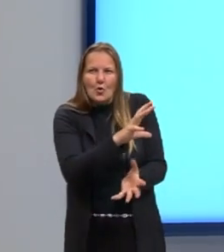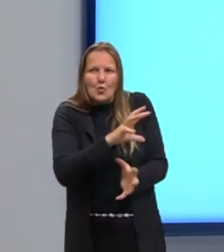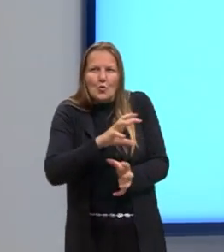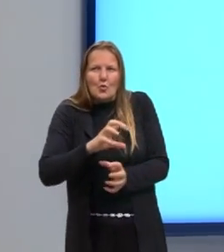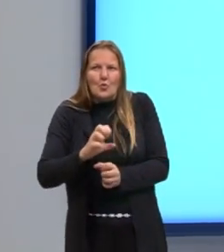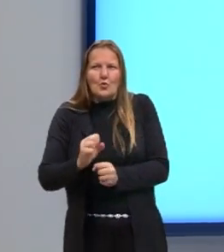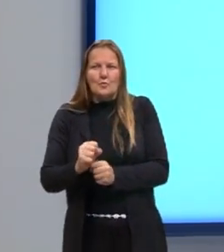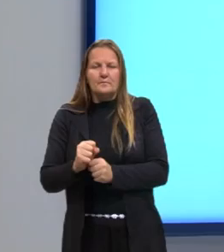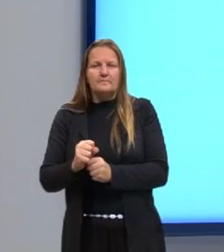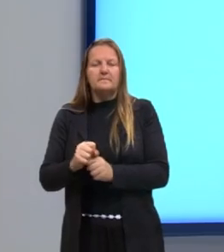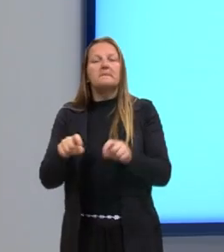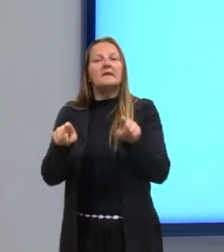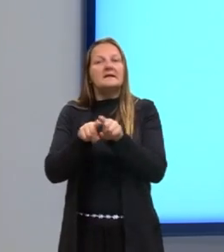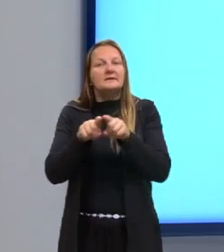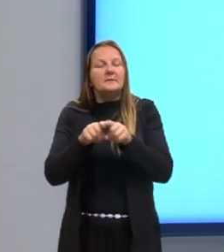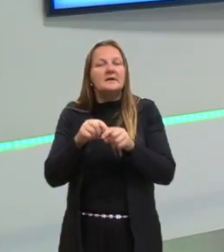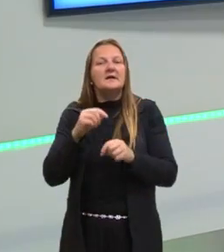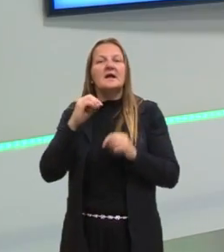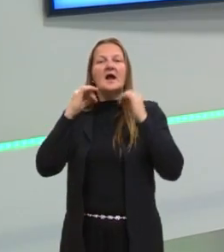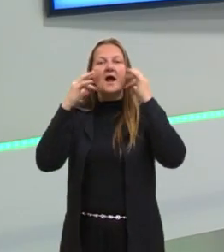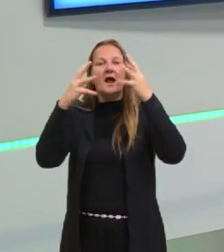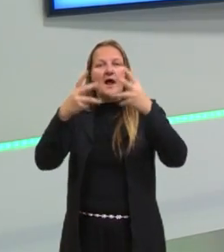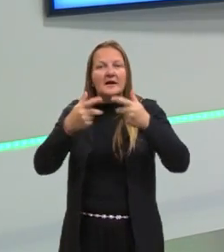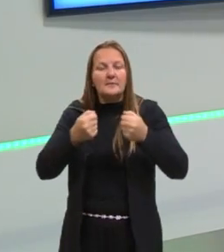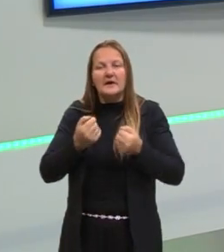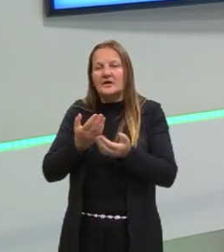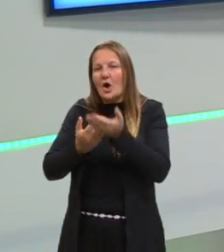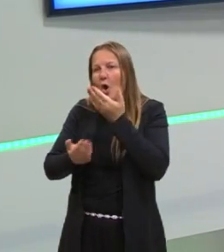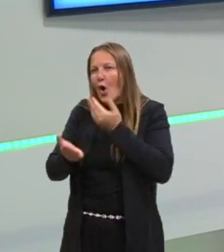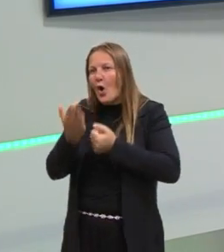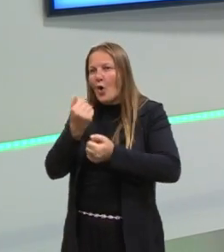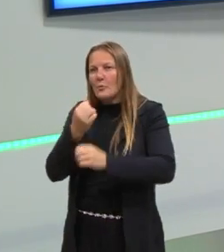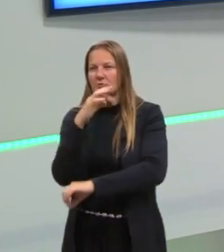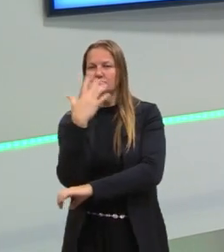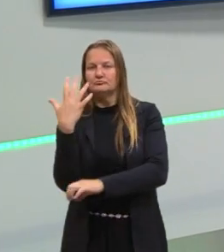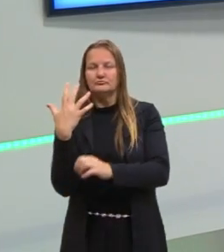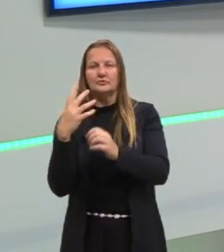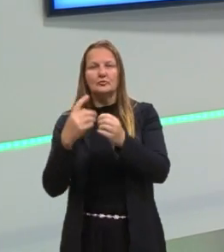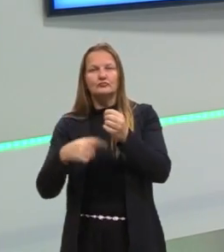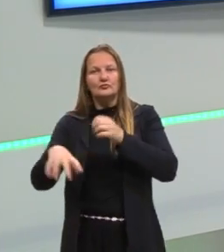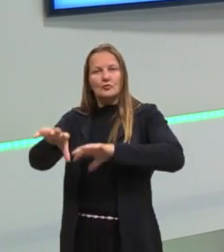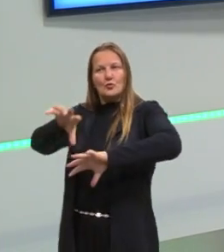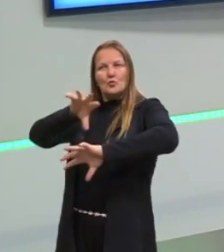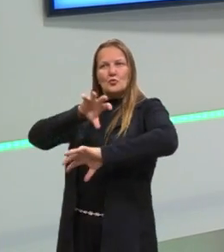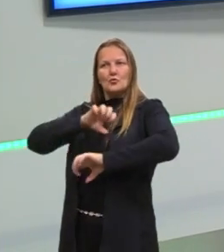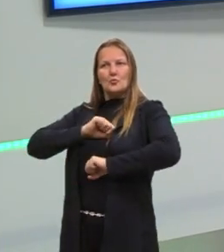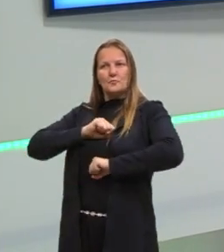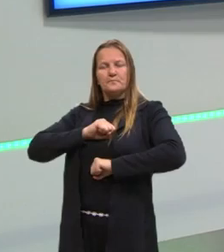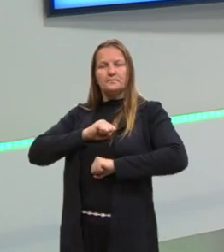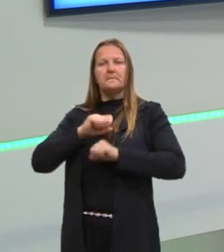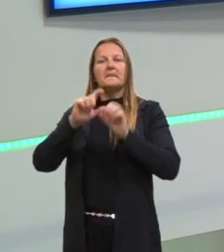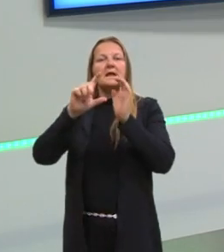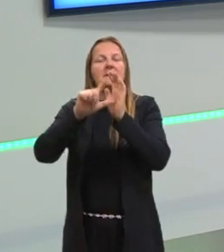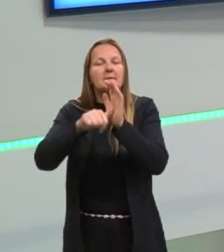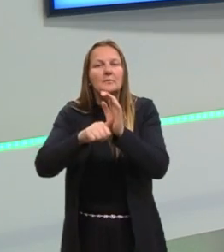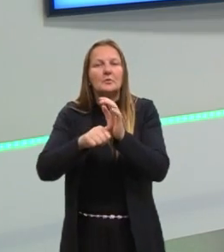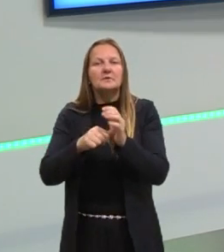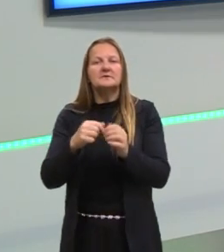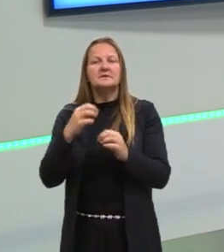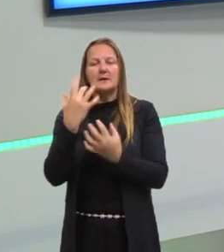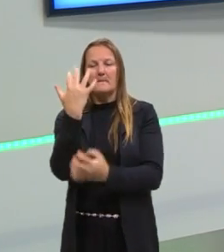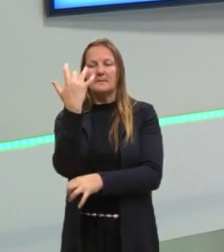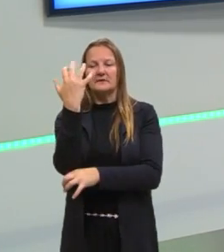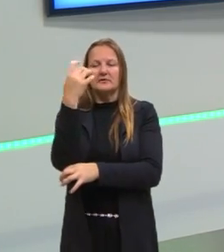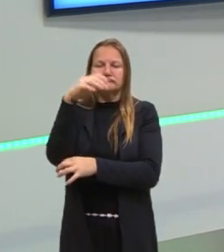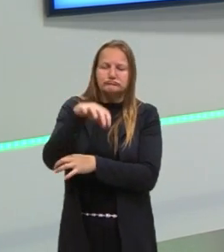plantas, incorporam esse fósforo. Então, quando o animal, ele morre, ou a planta também, né?